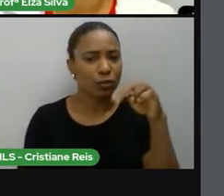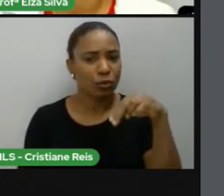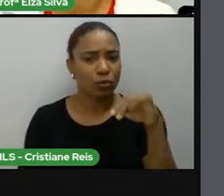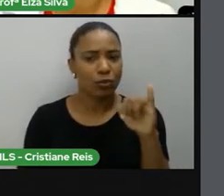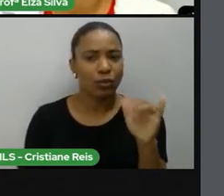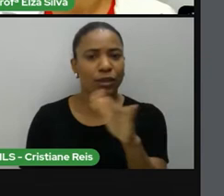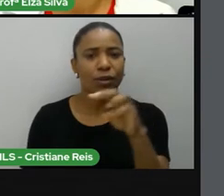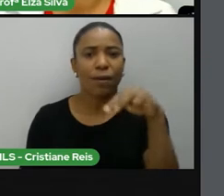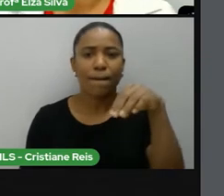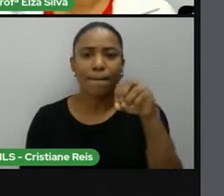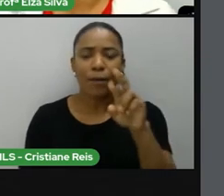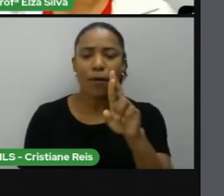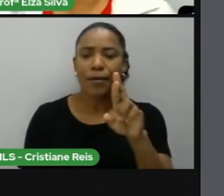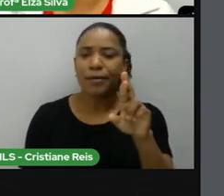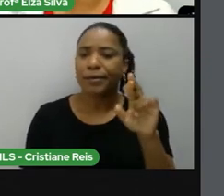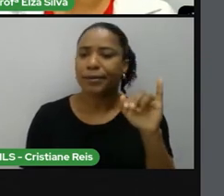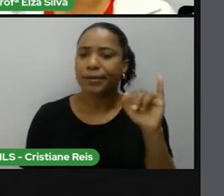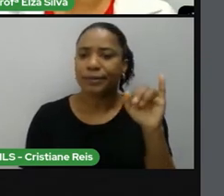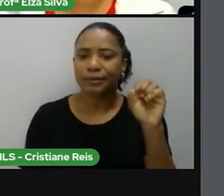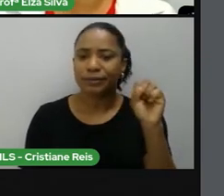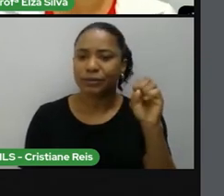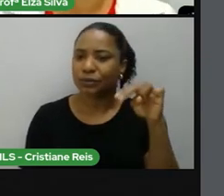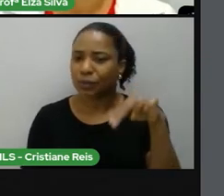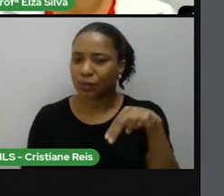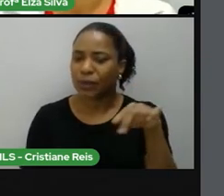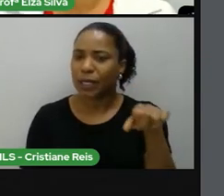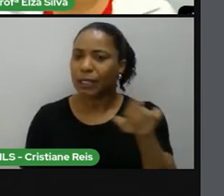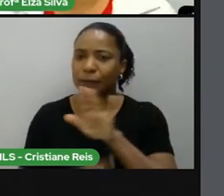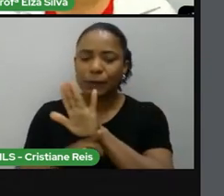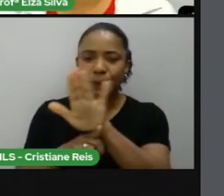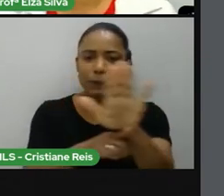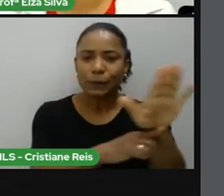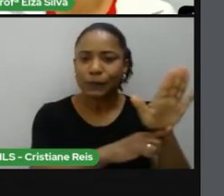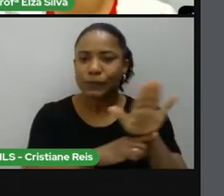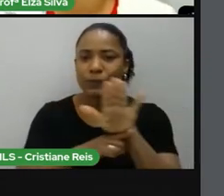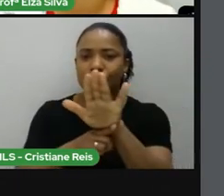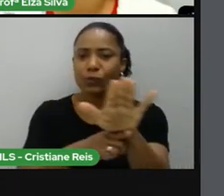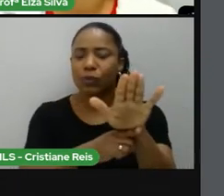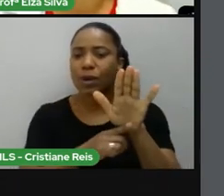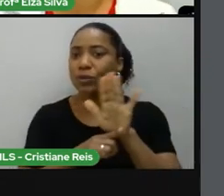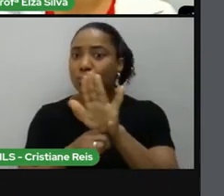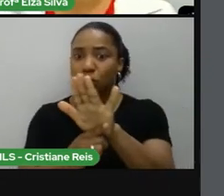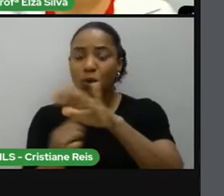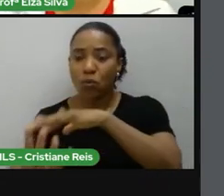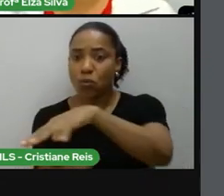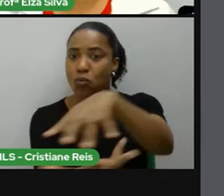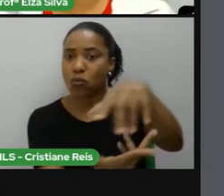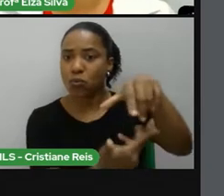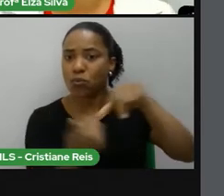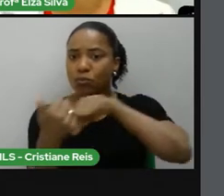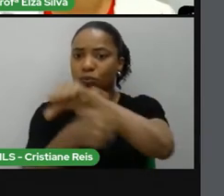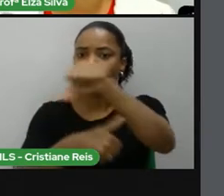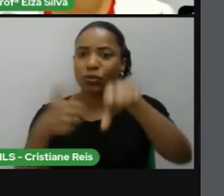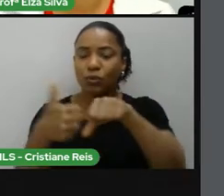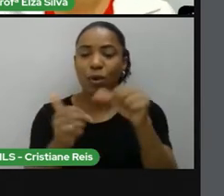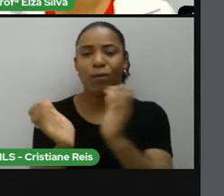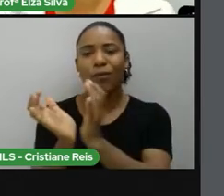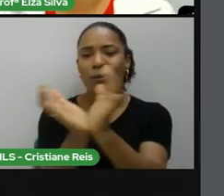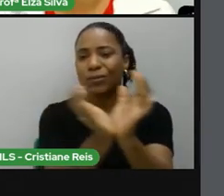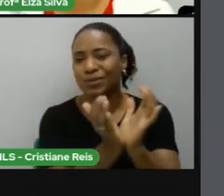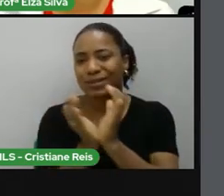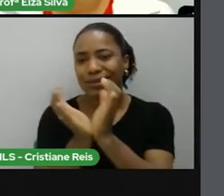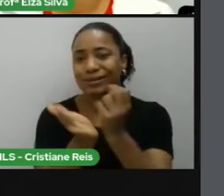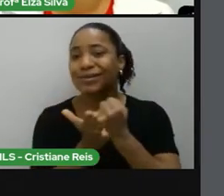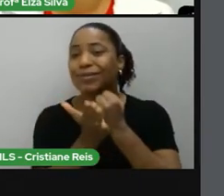sociedade? Como ela conseguiu transformar o mundo, transformar a sua comunidade, local